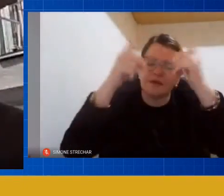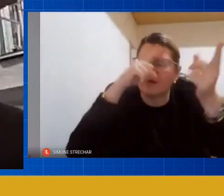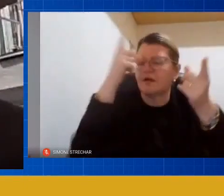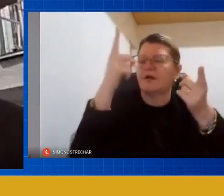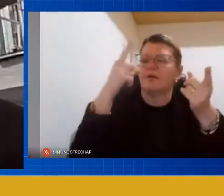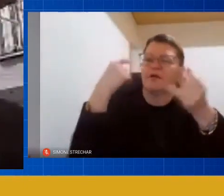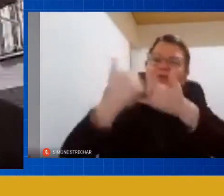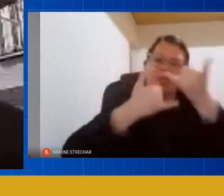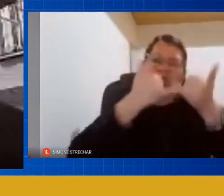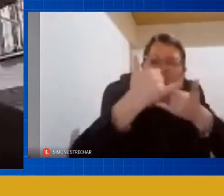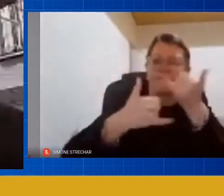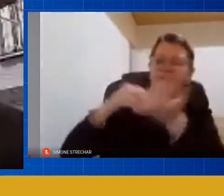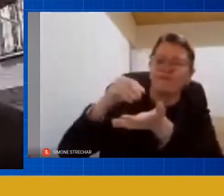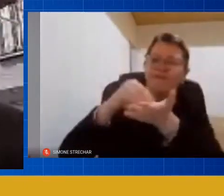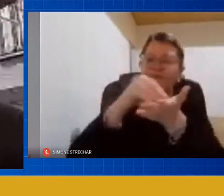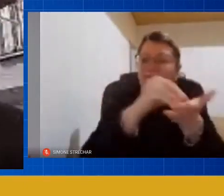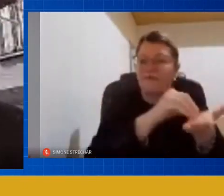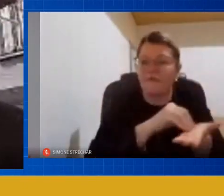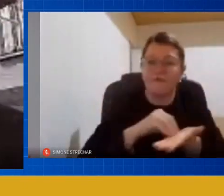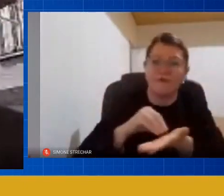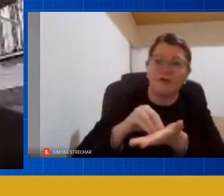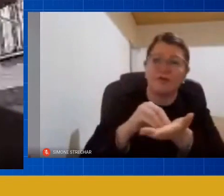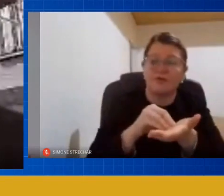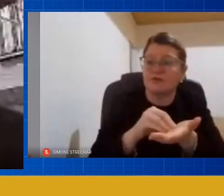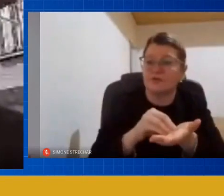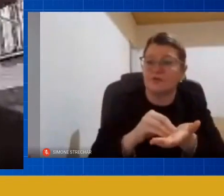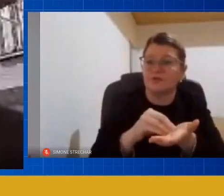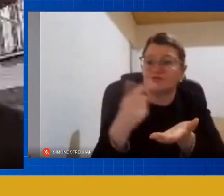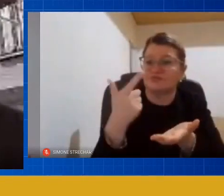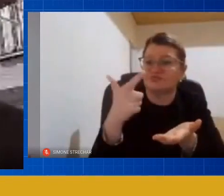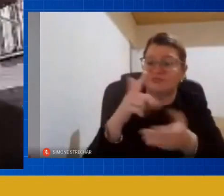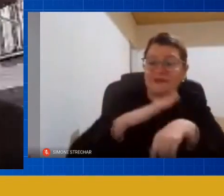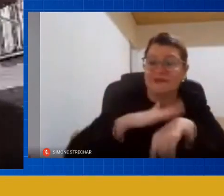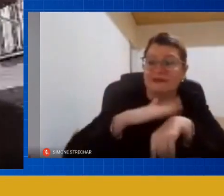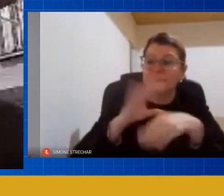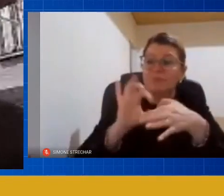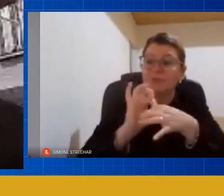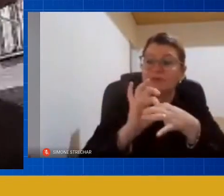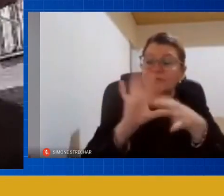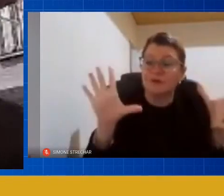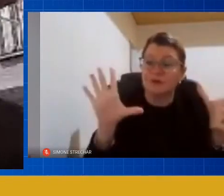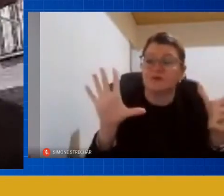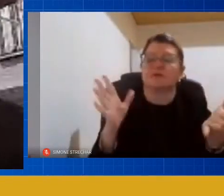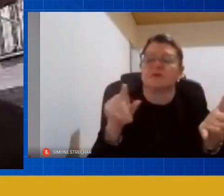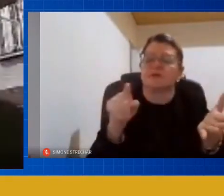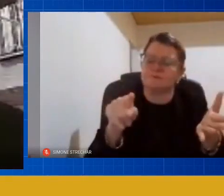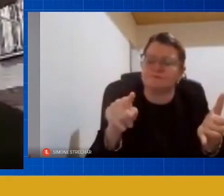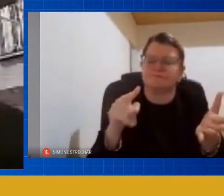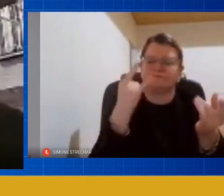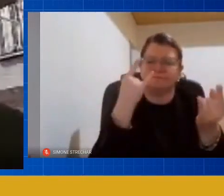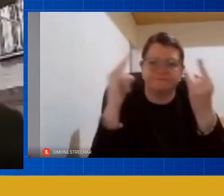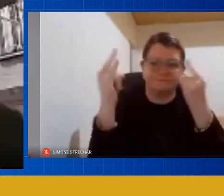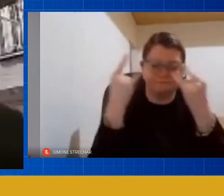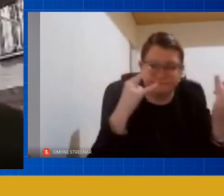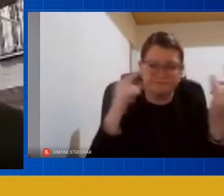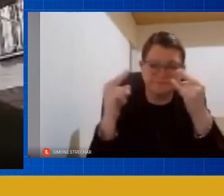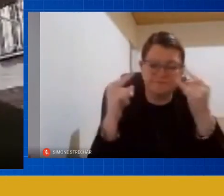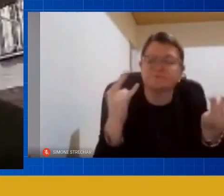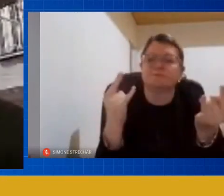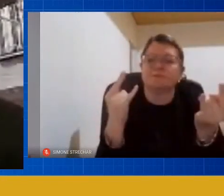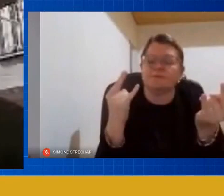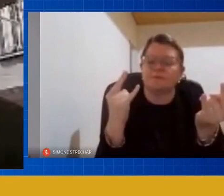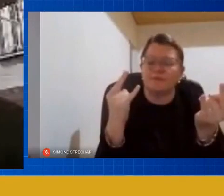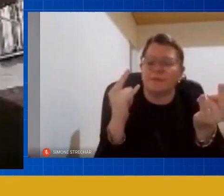tinha tempo para explorar isso de forma livre tendo como estímulo o direcionamento da